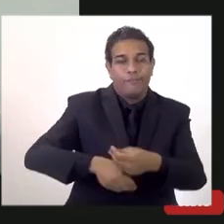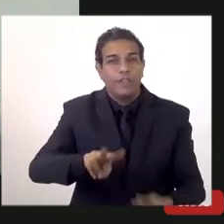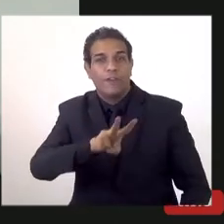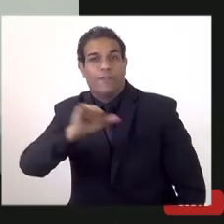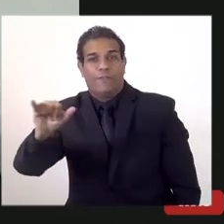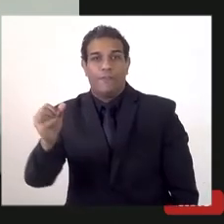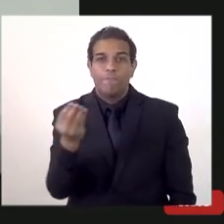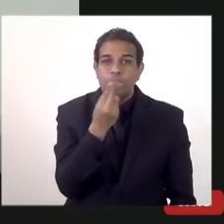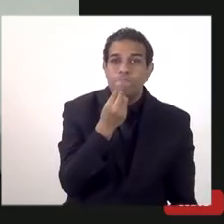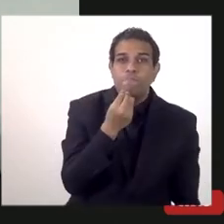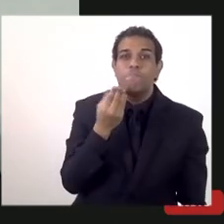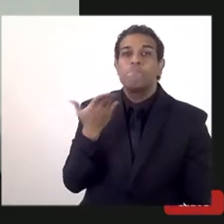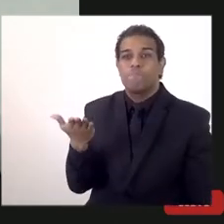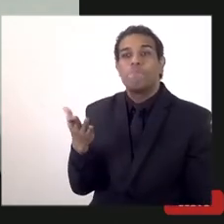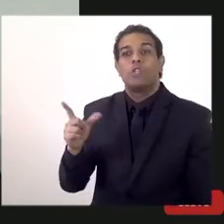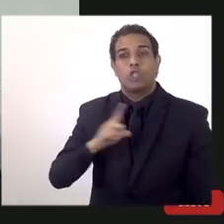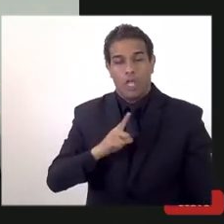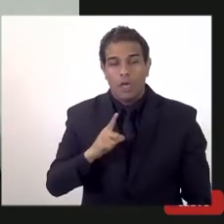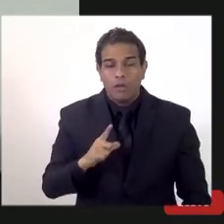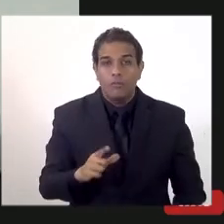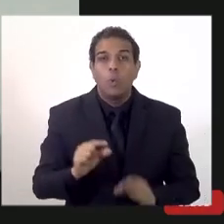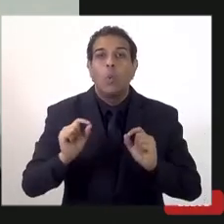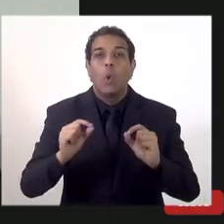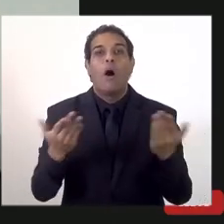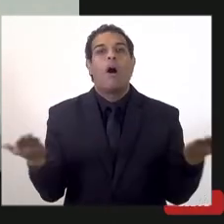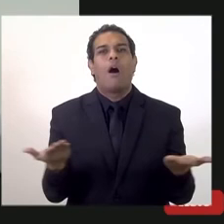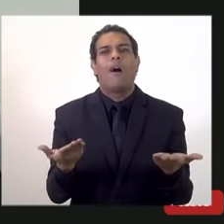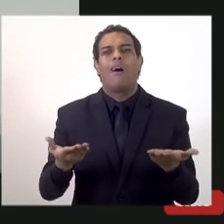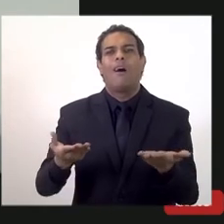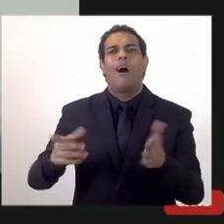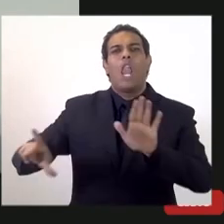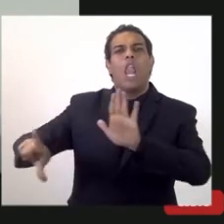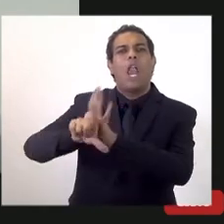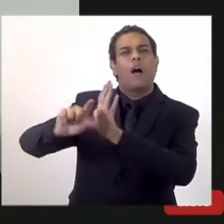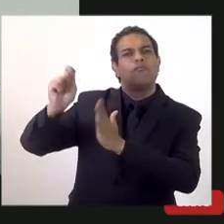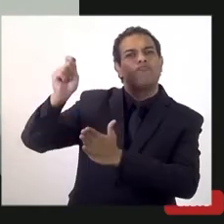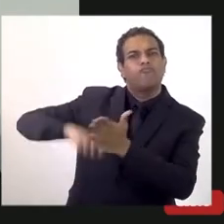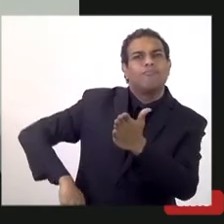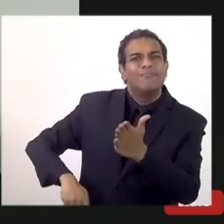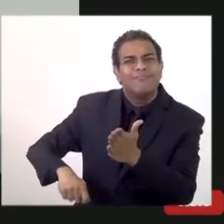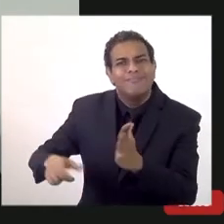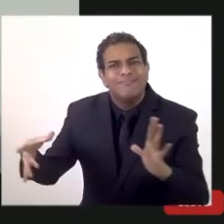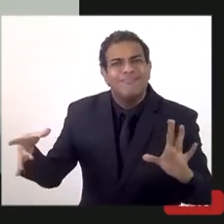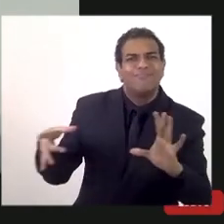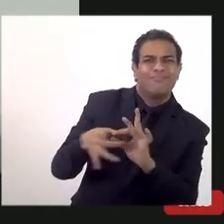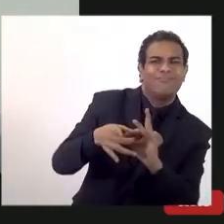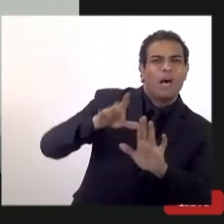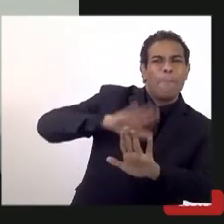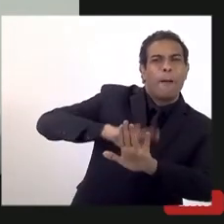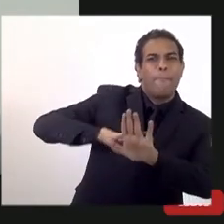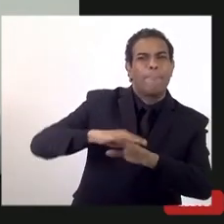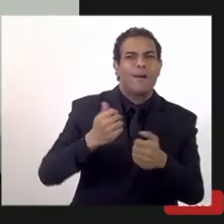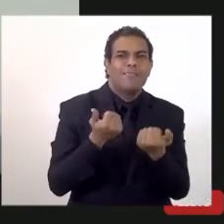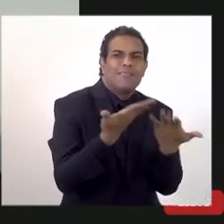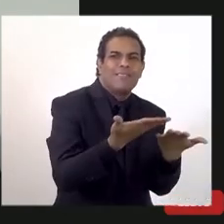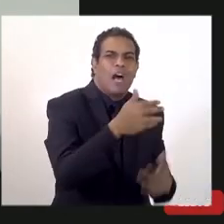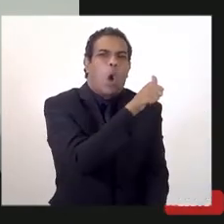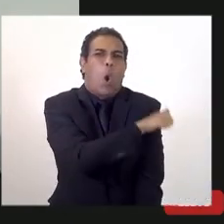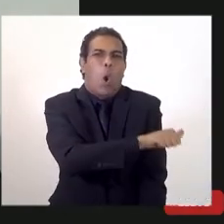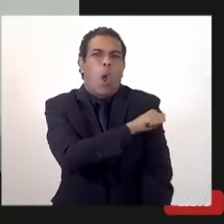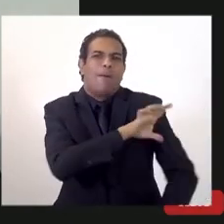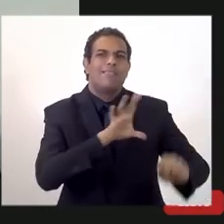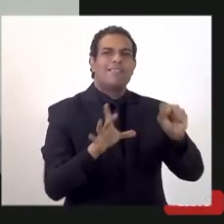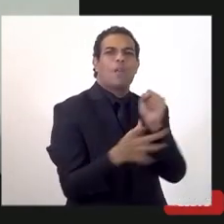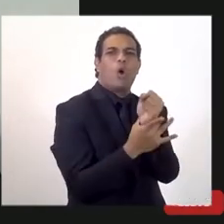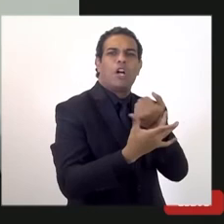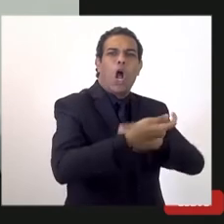ser regulamentada por um decreto e aí essa regulamentação pode dispor de forma melhor com relação a isso. Mas